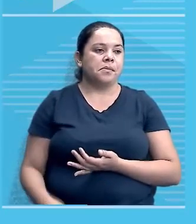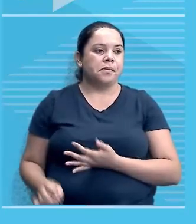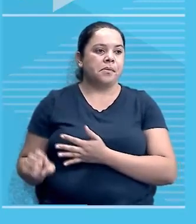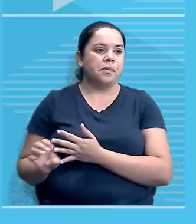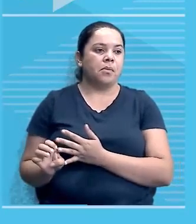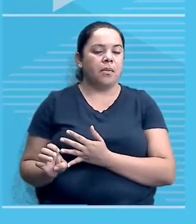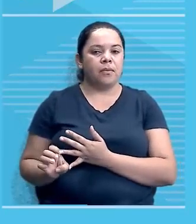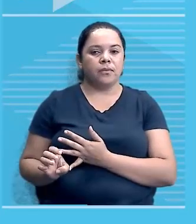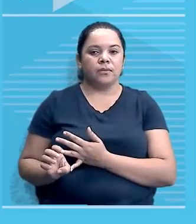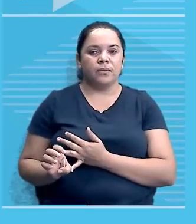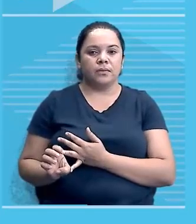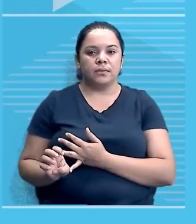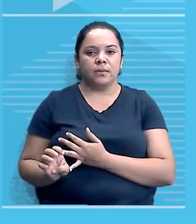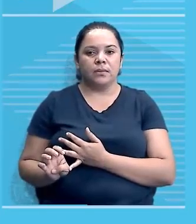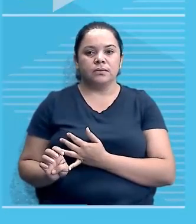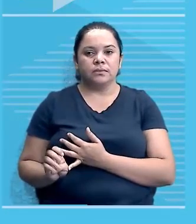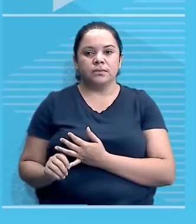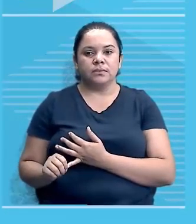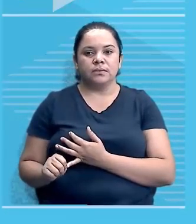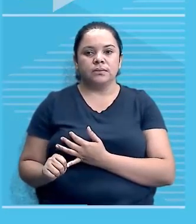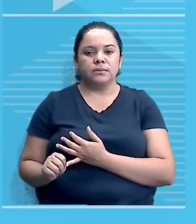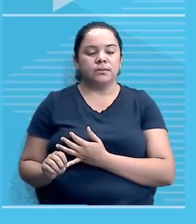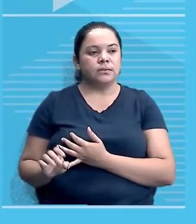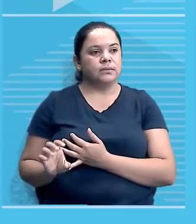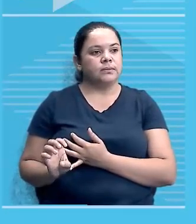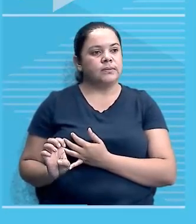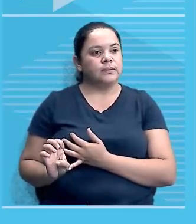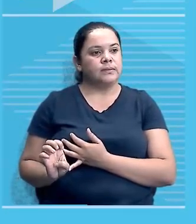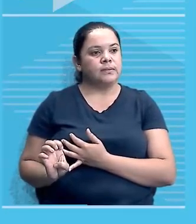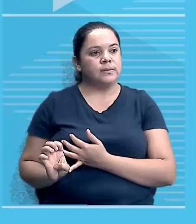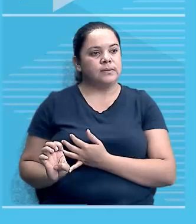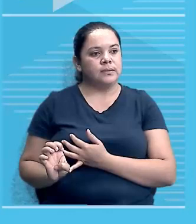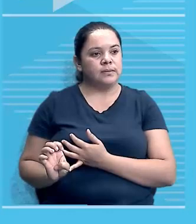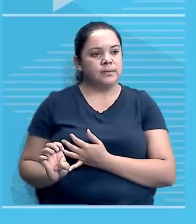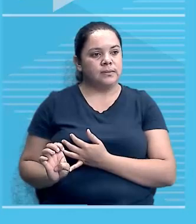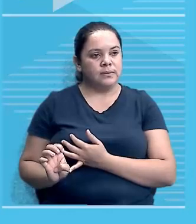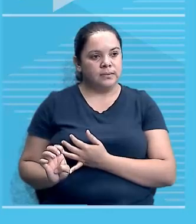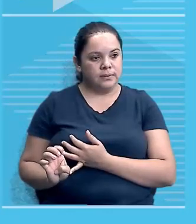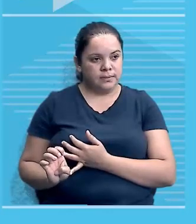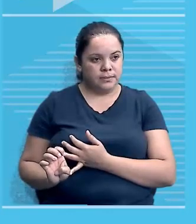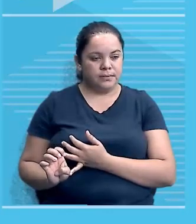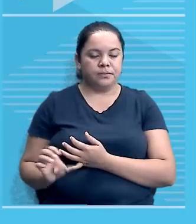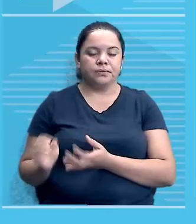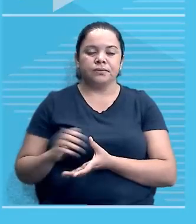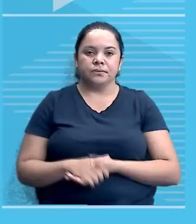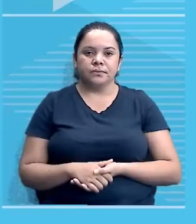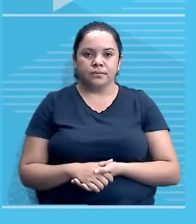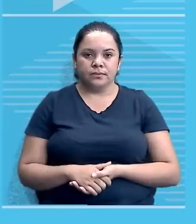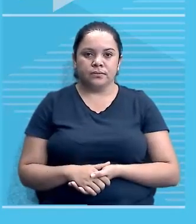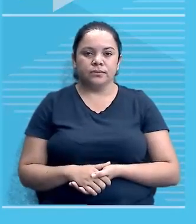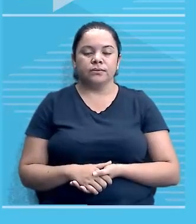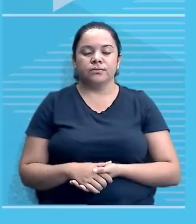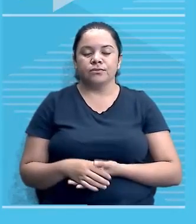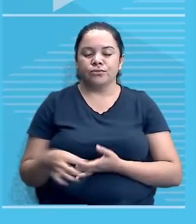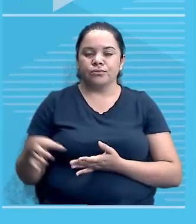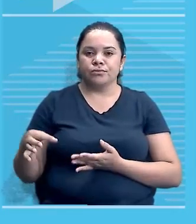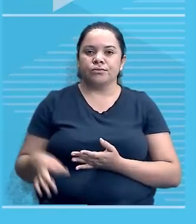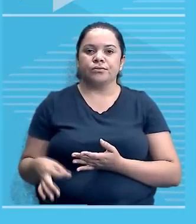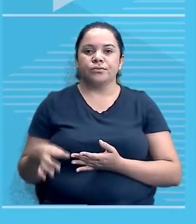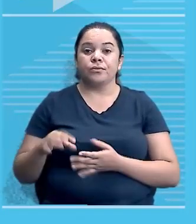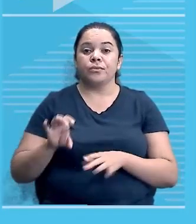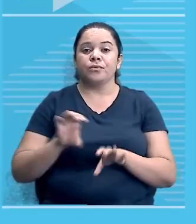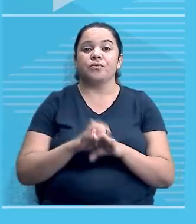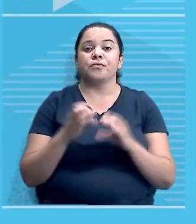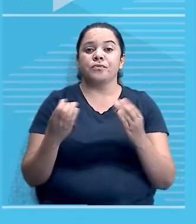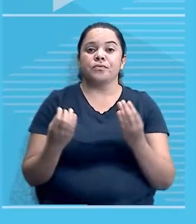circunscritas ao mesmo território na ocasião que o continente africano foi dividido. Está correto, gente, foi na conferência de